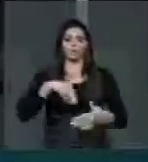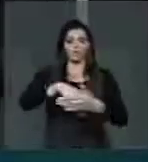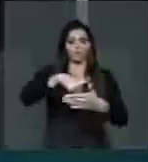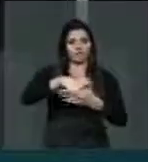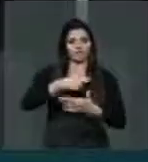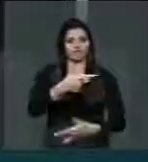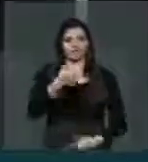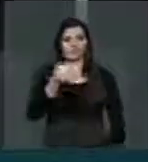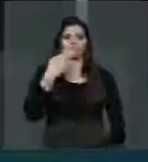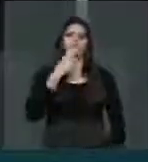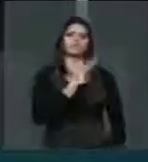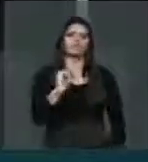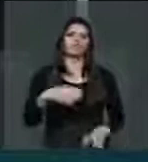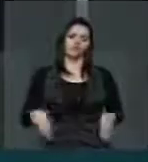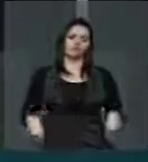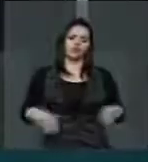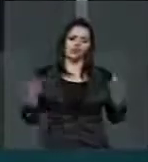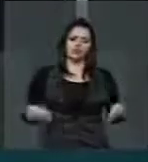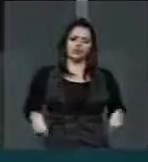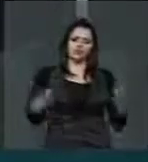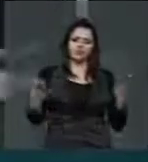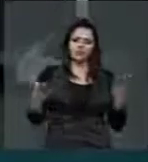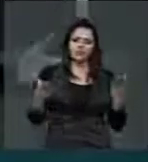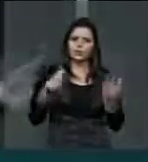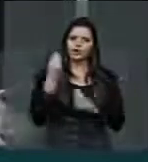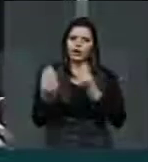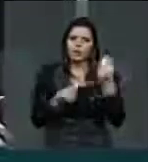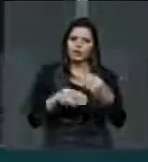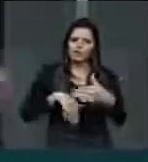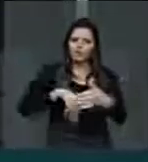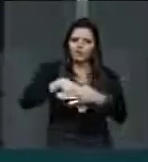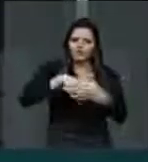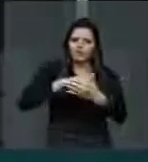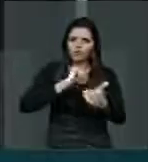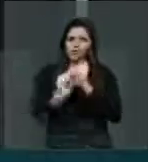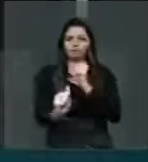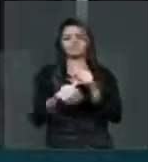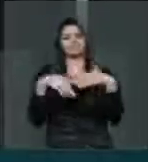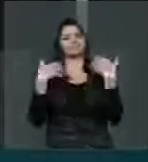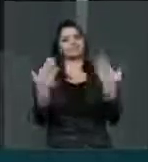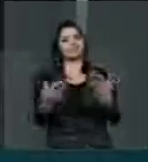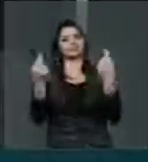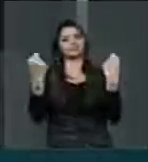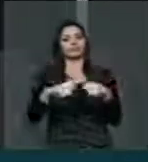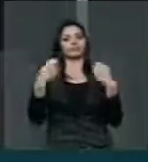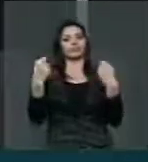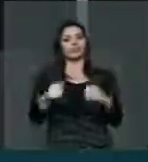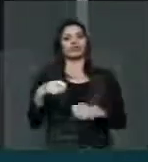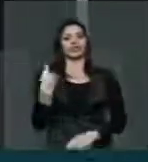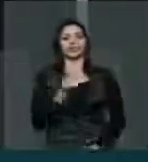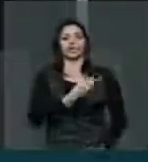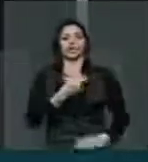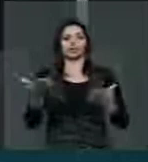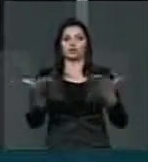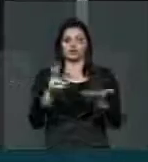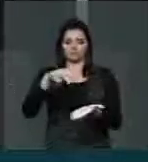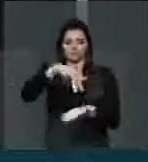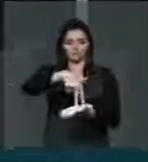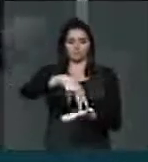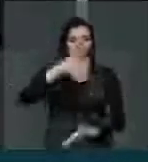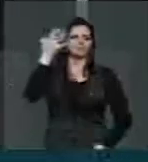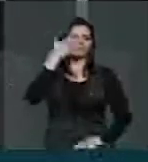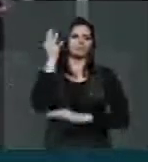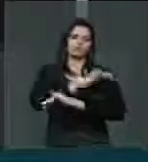que são gastos no jogo da Copa. Portanto, é preciso que nós, aqui nessa tribuna,